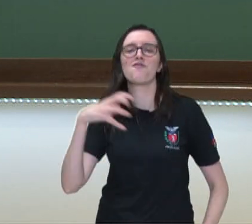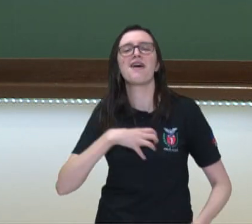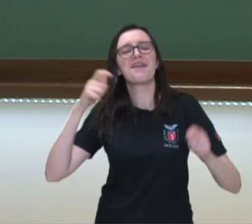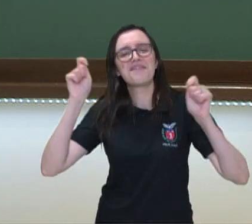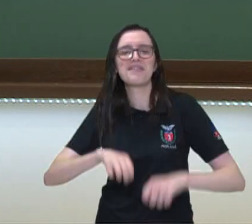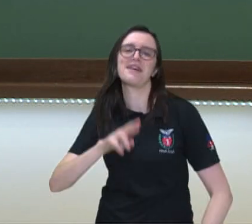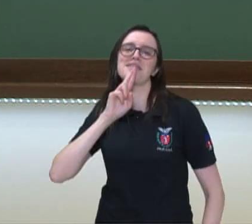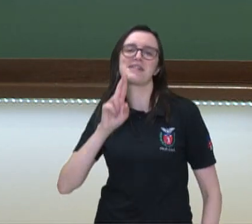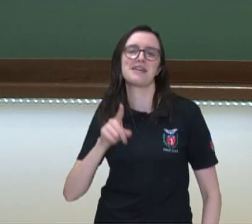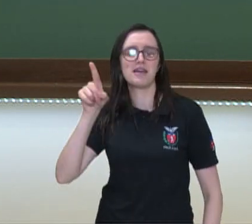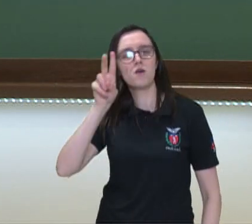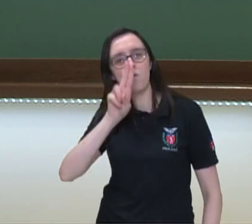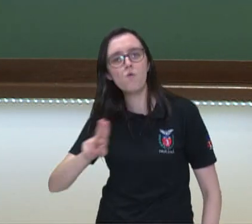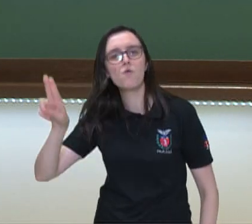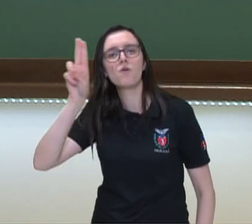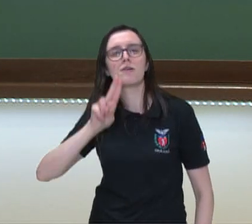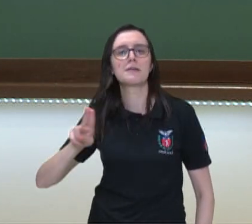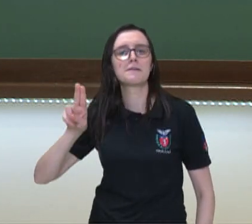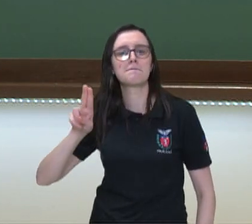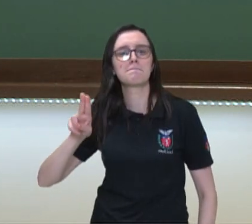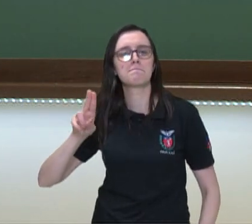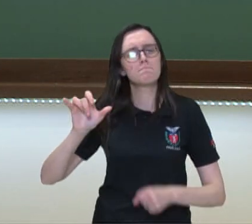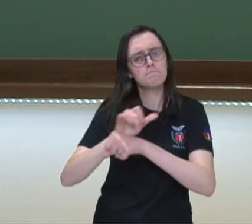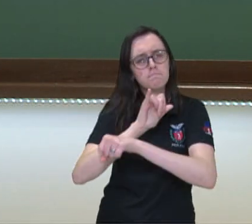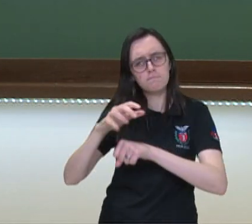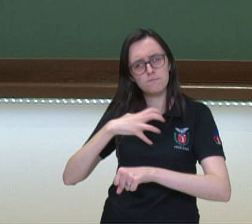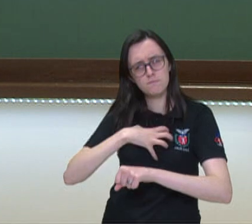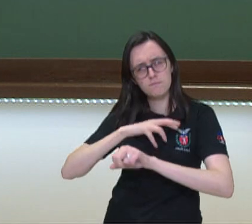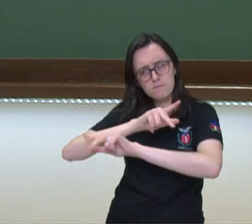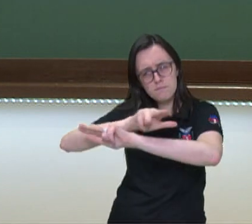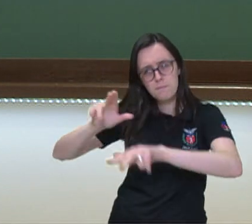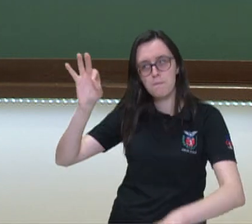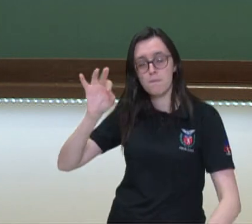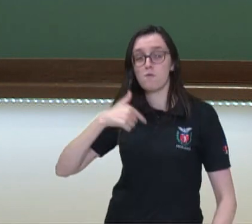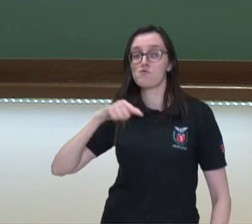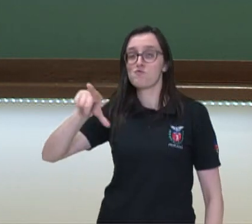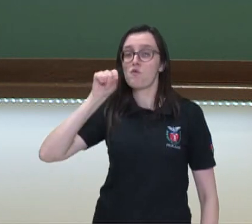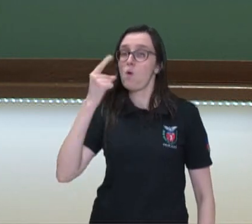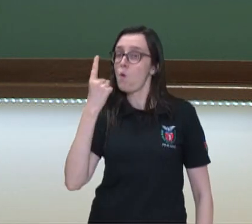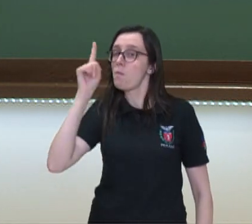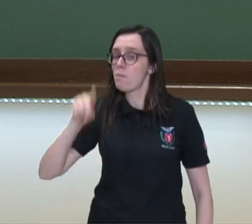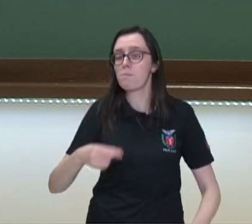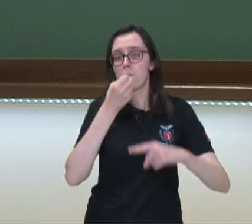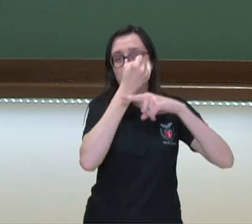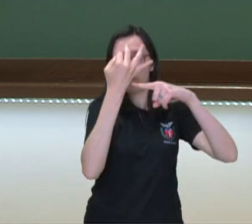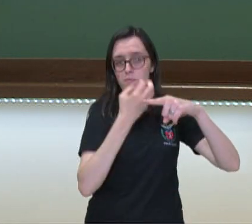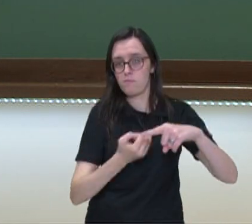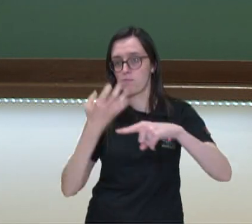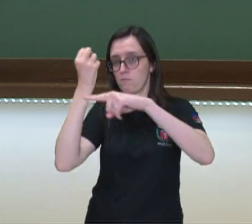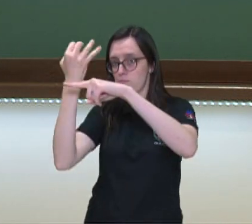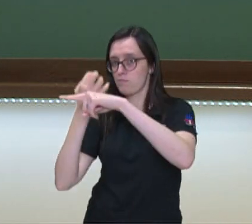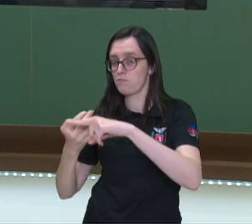resolver usando estratégias de porcentagem. Eu escolhi uma que foi a fração equivalente. Beleza?